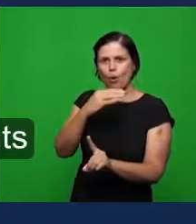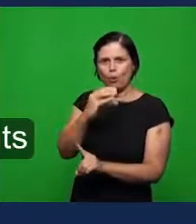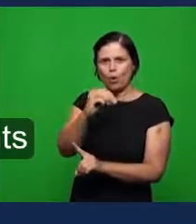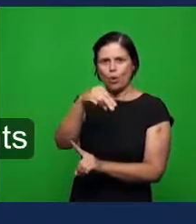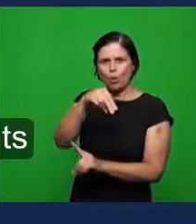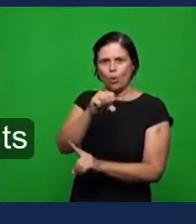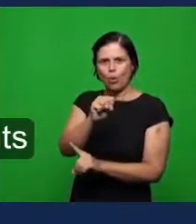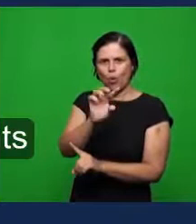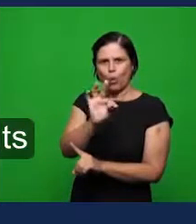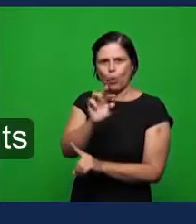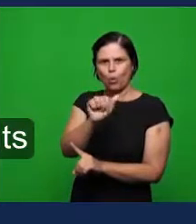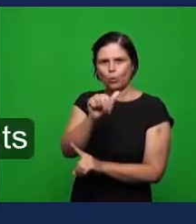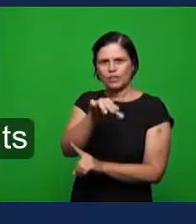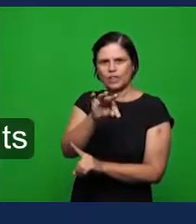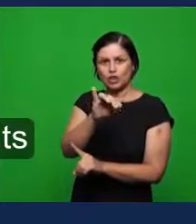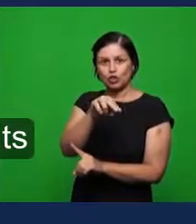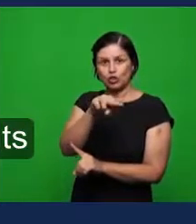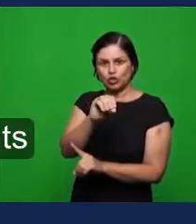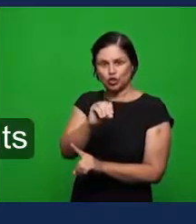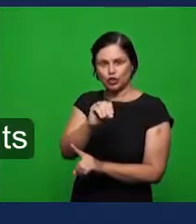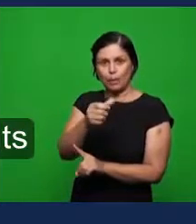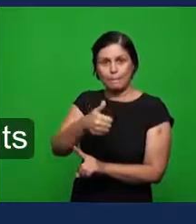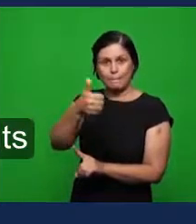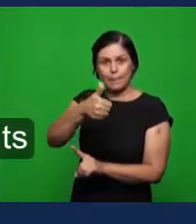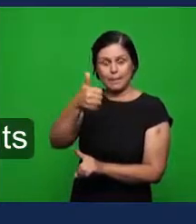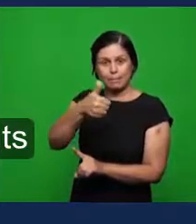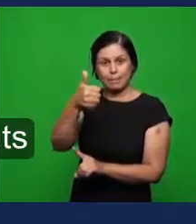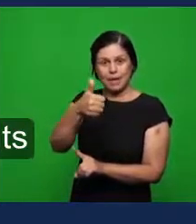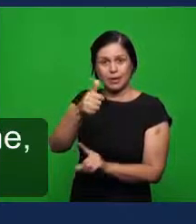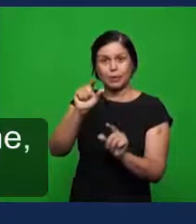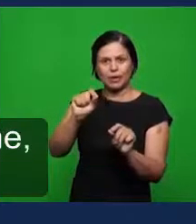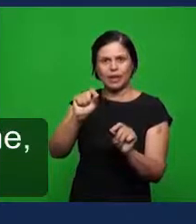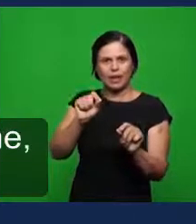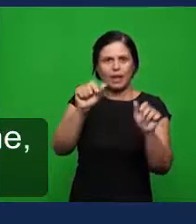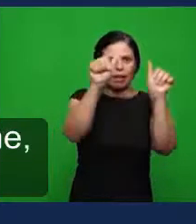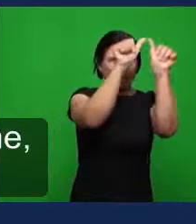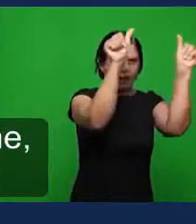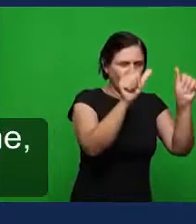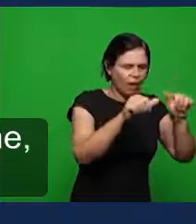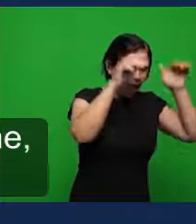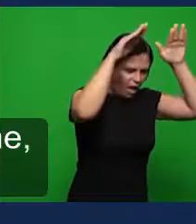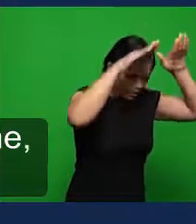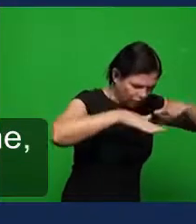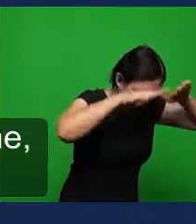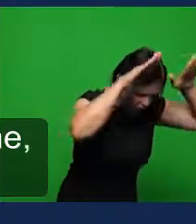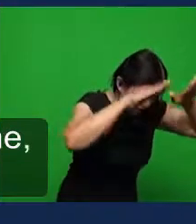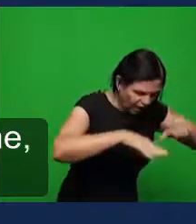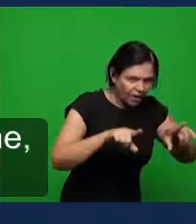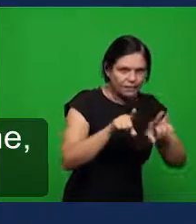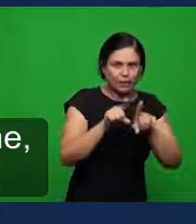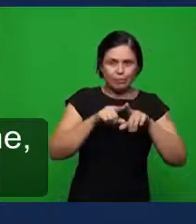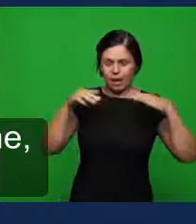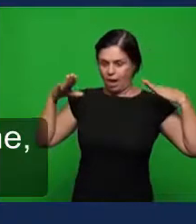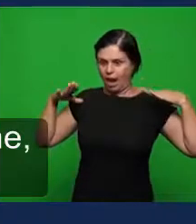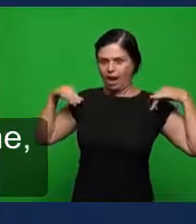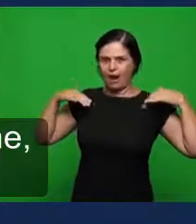primeiro concílio das igrejas adoração aos santos e aos anjos a igreja